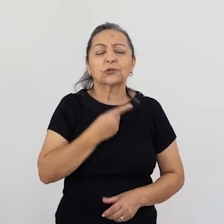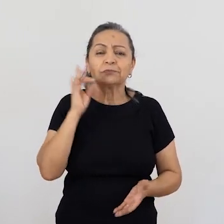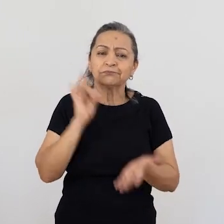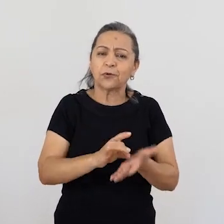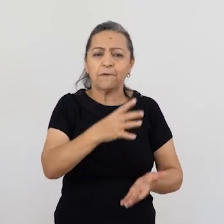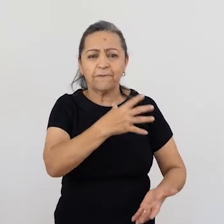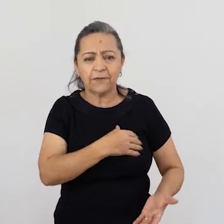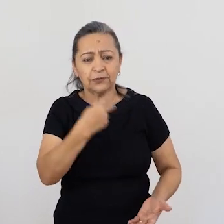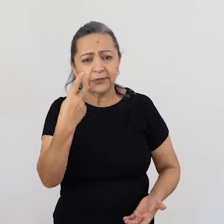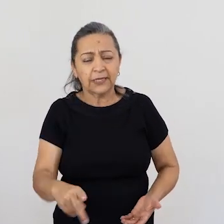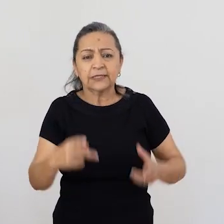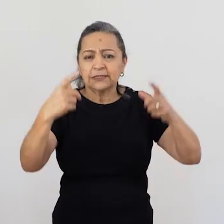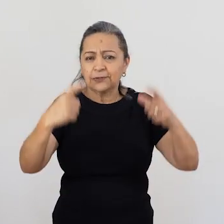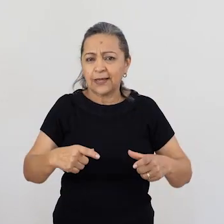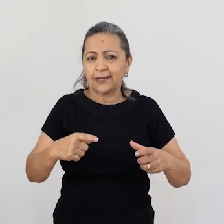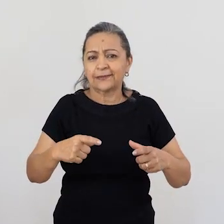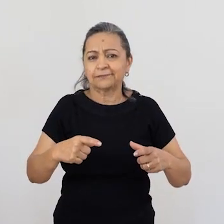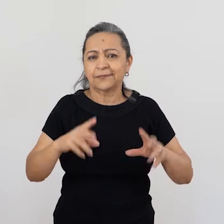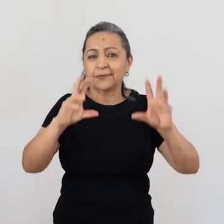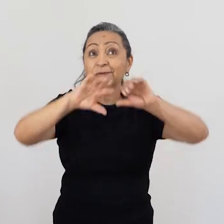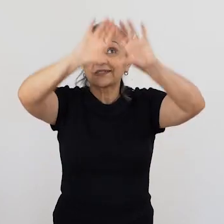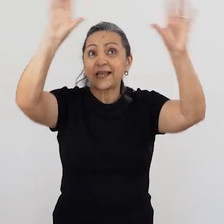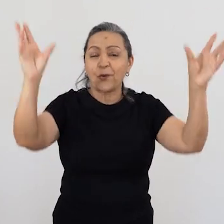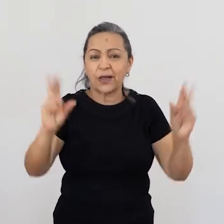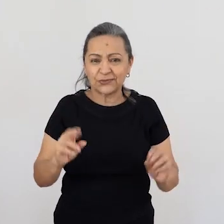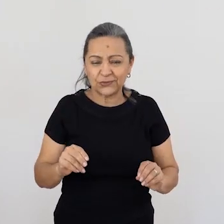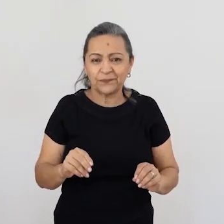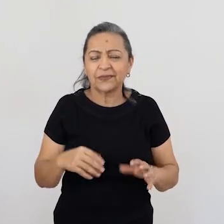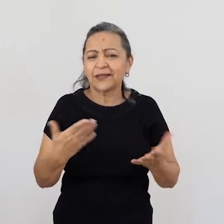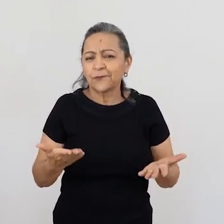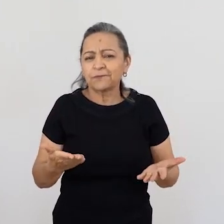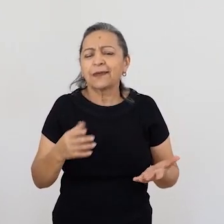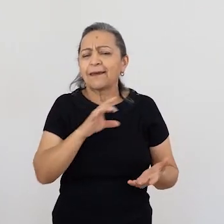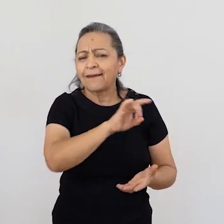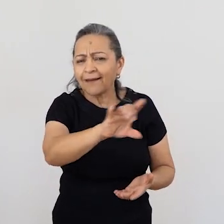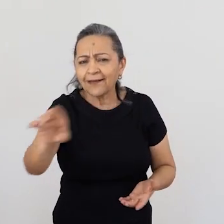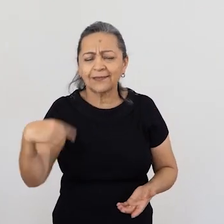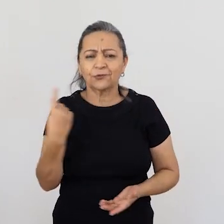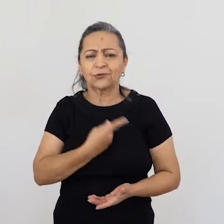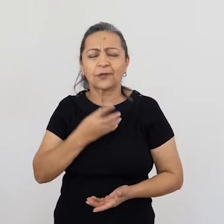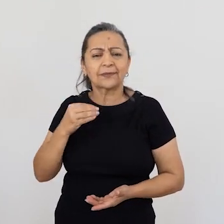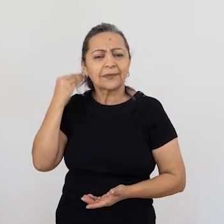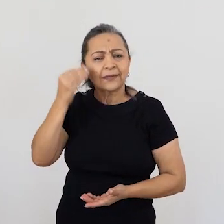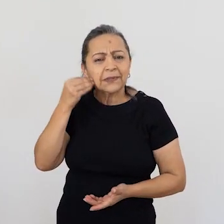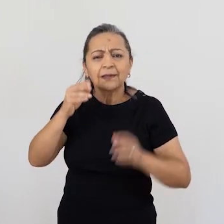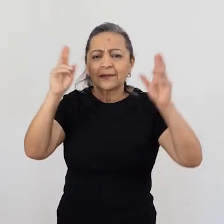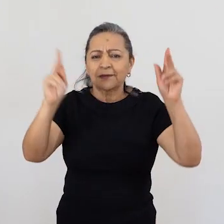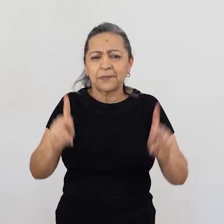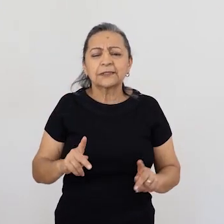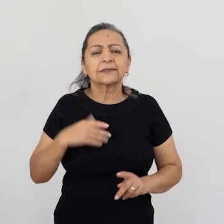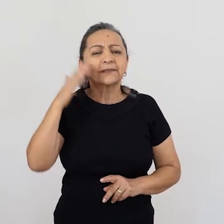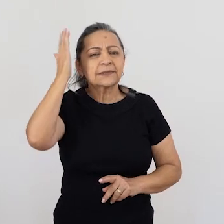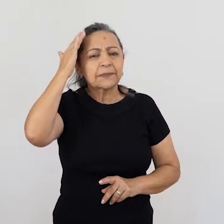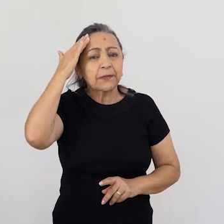A Terra é uma. A Terra é una. Então, assim, todos nós somos filhos e filhas desse pálido ponto azul,